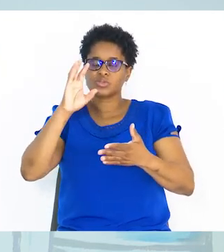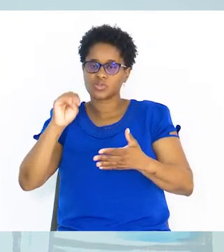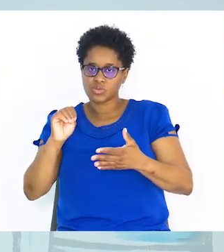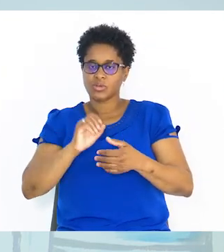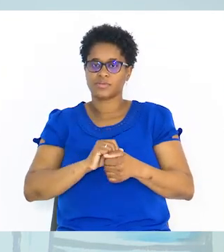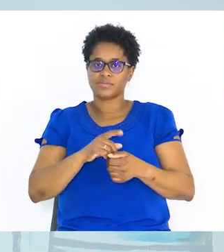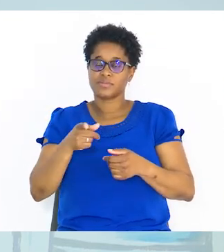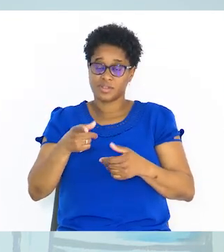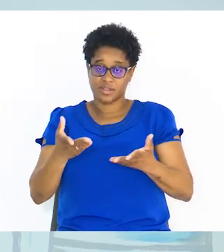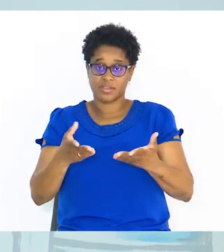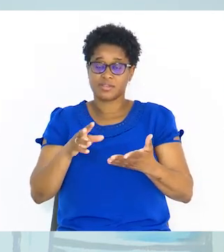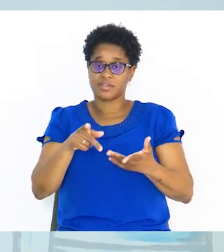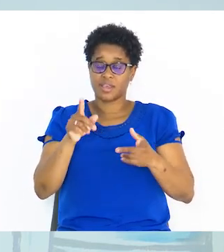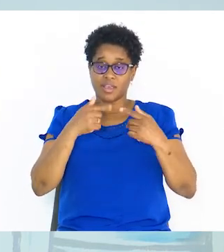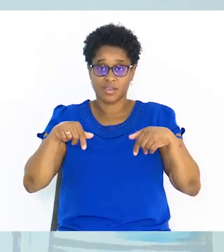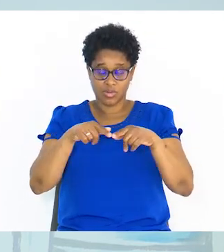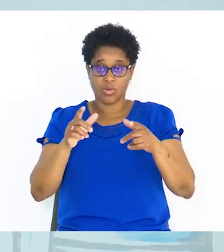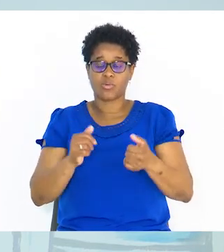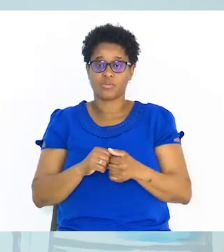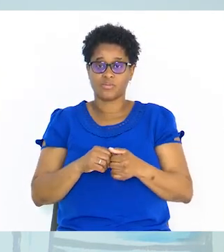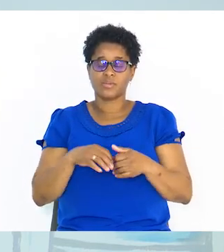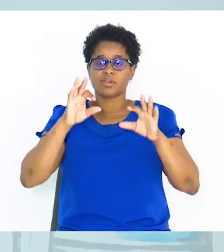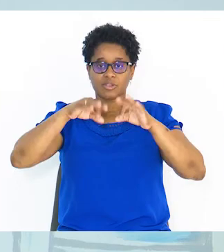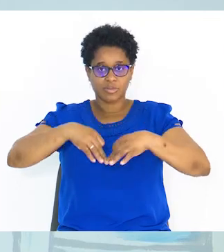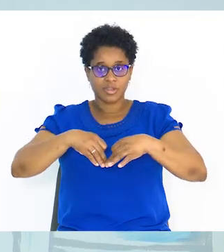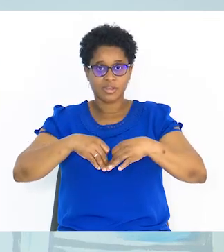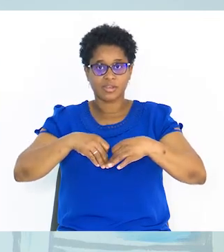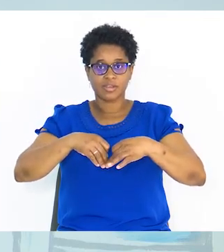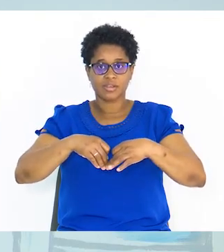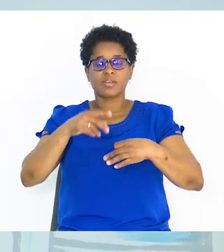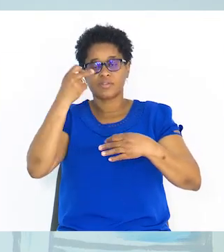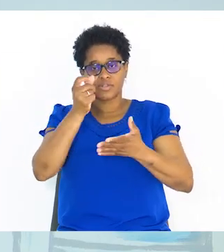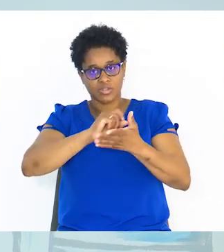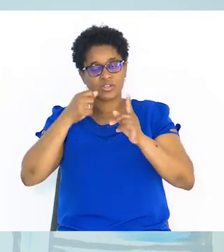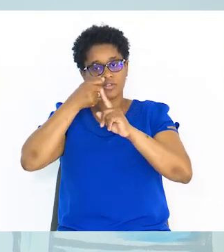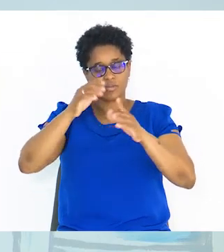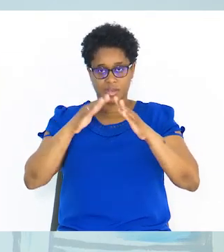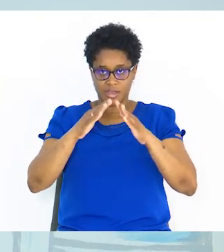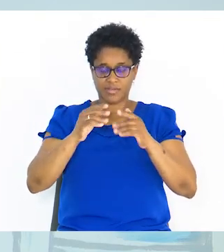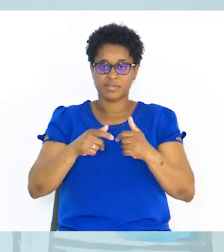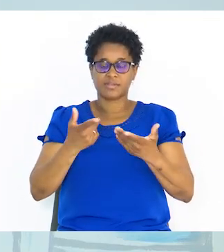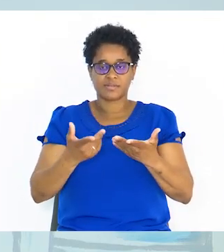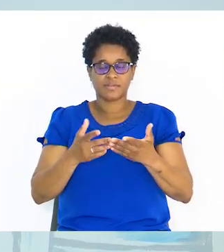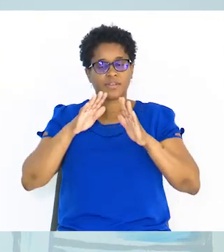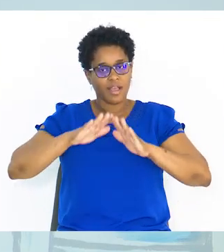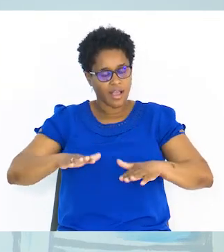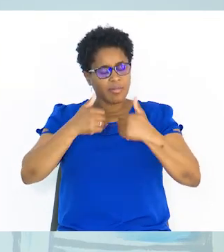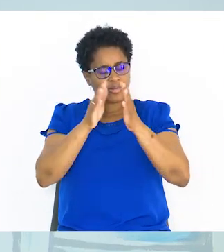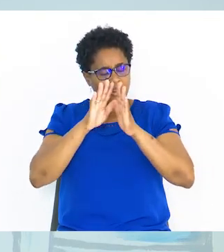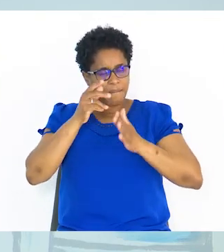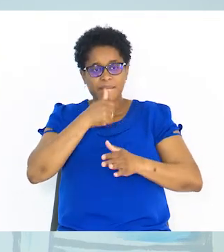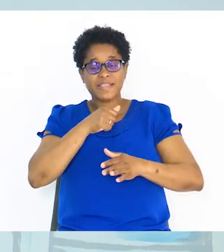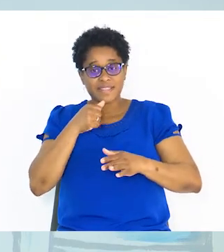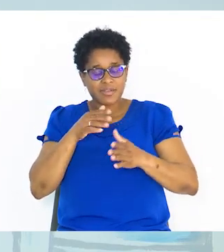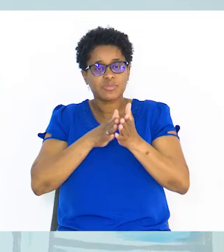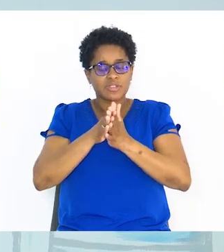conjunto de solução, que nesse caso é a reunião. Para terminar, ficou registrado um desafio para casa. Com toda a calma, com toda a